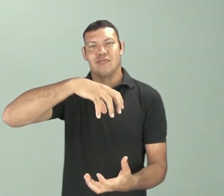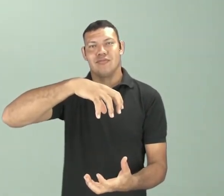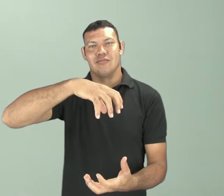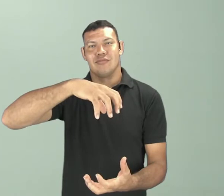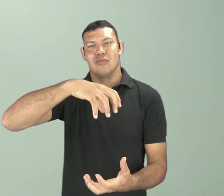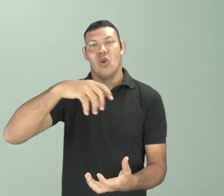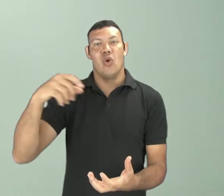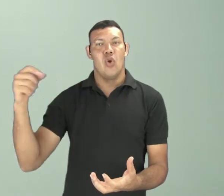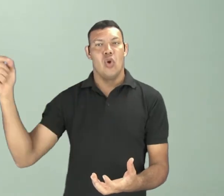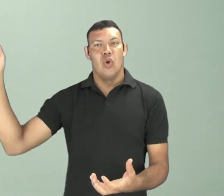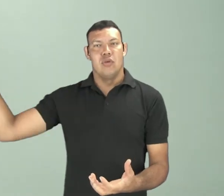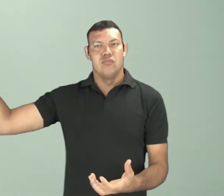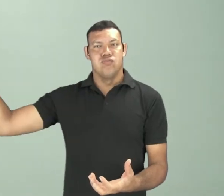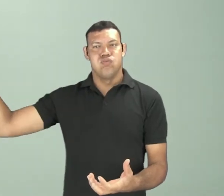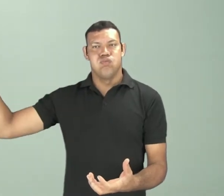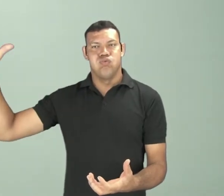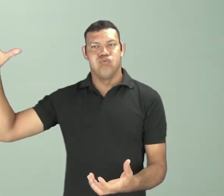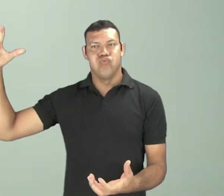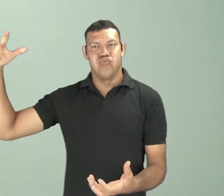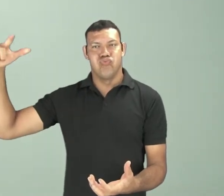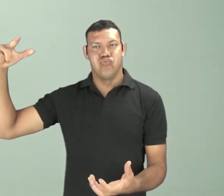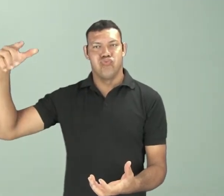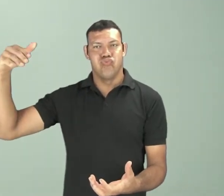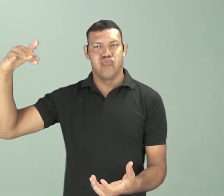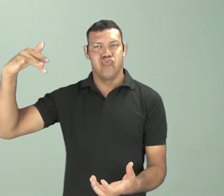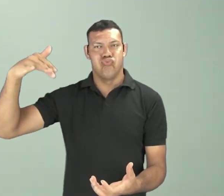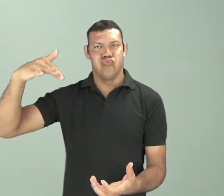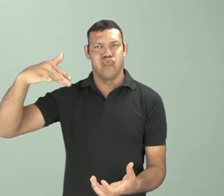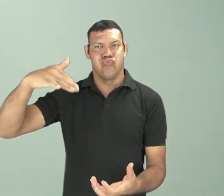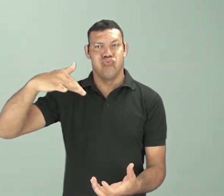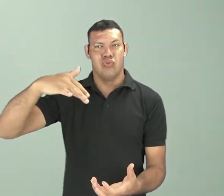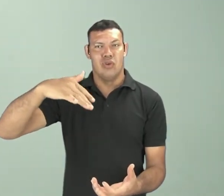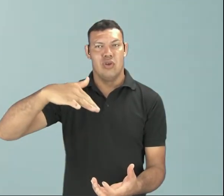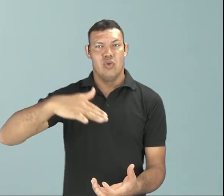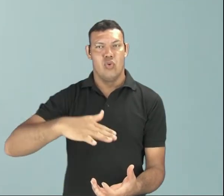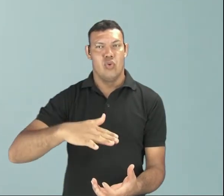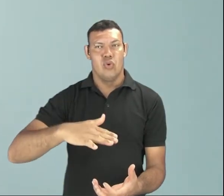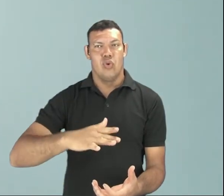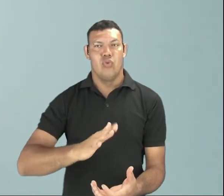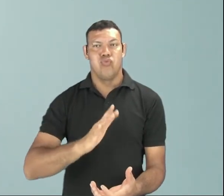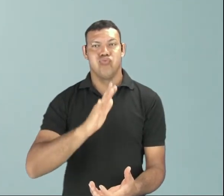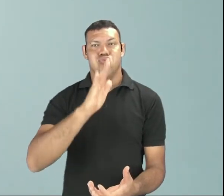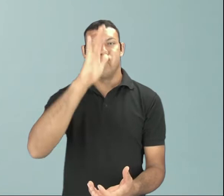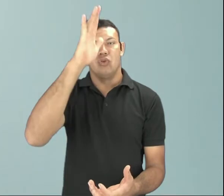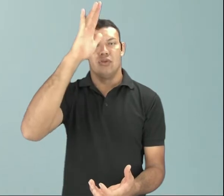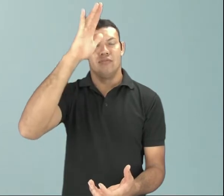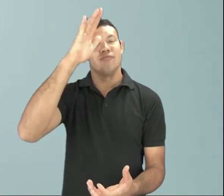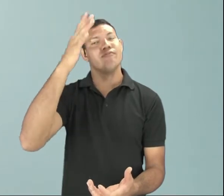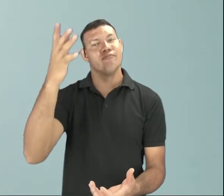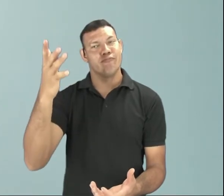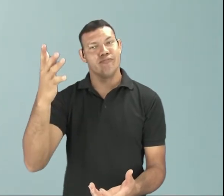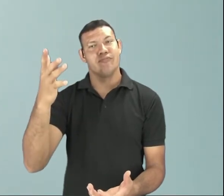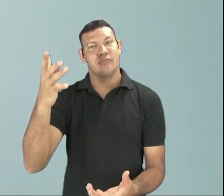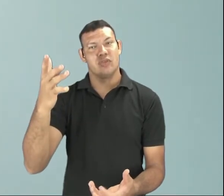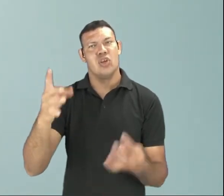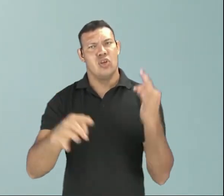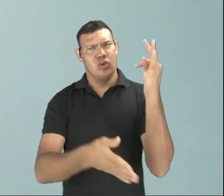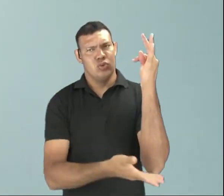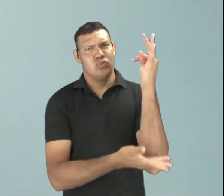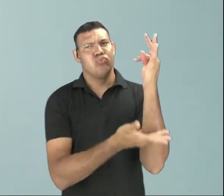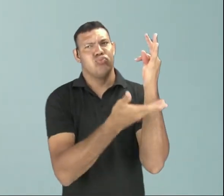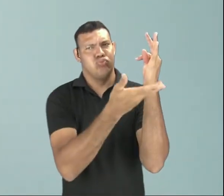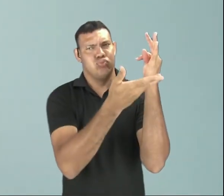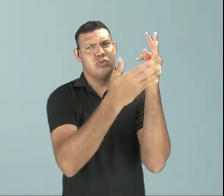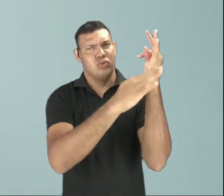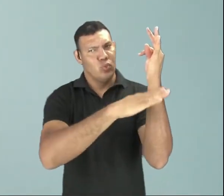atmosfera. E isso é fundamental para que os pólos tenham a temperatura que, de fato, eles apresentam, e